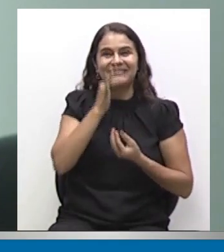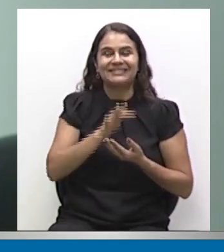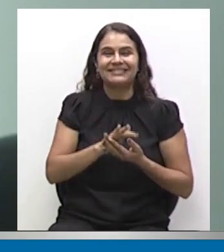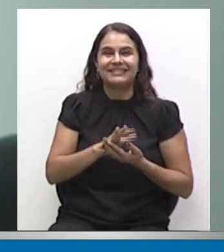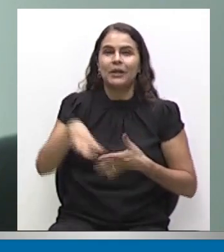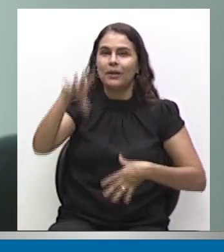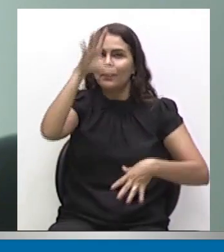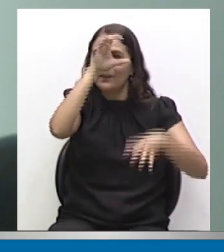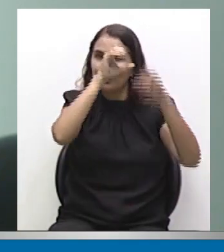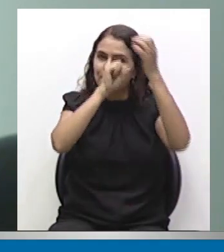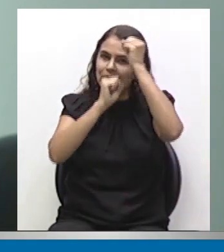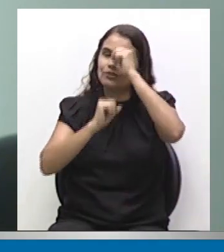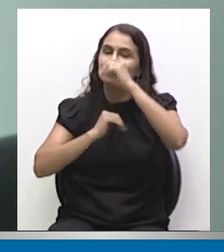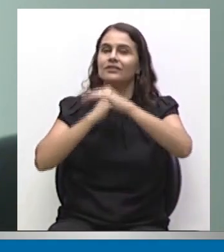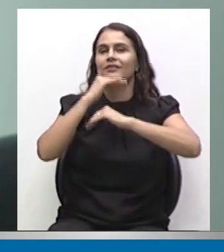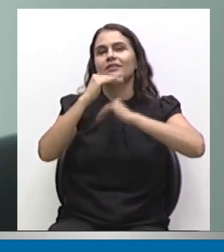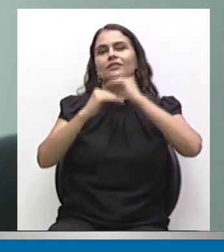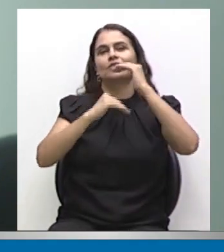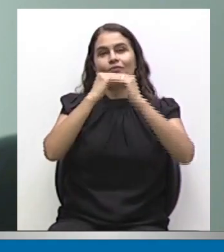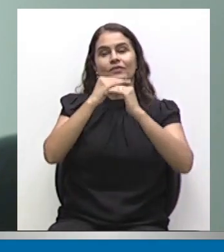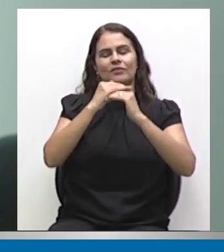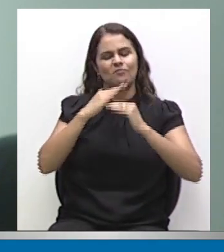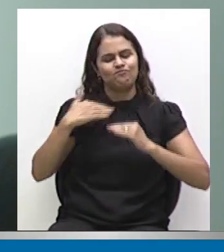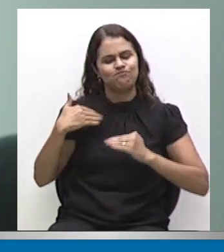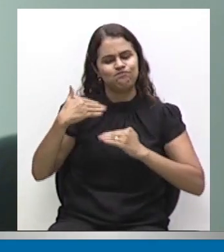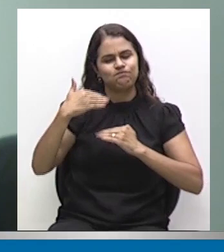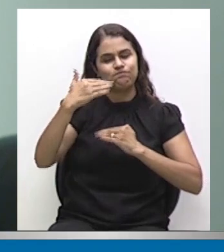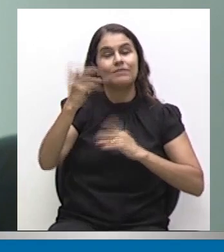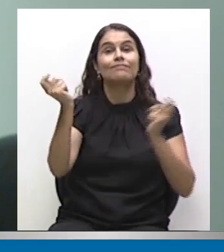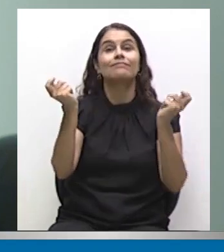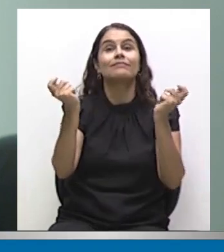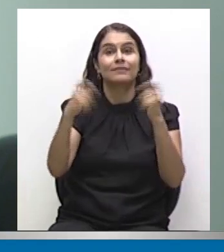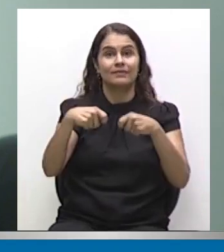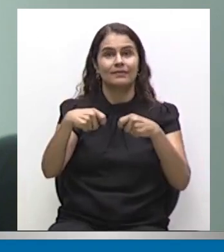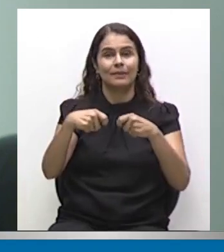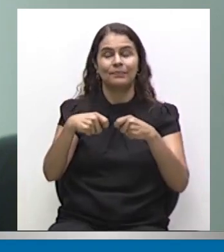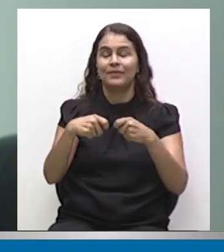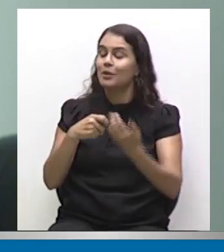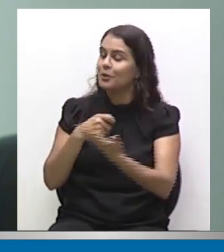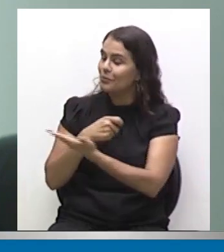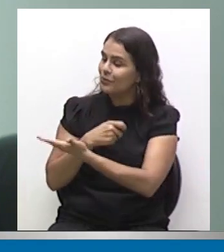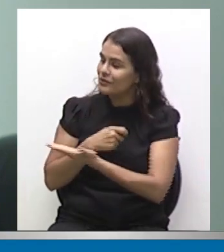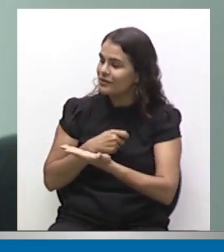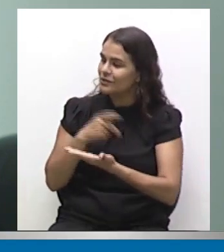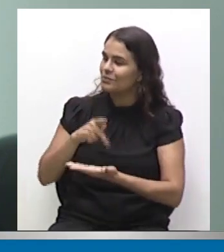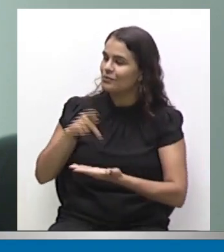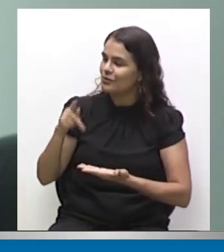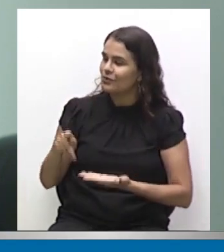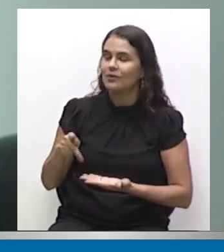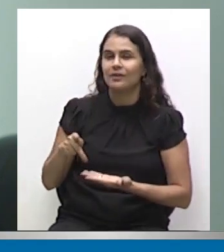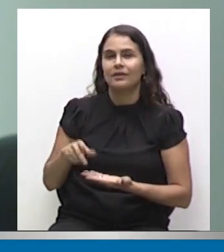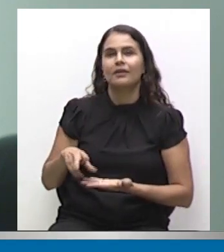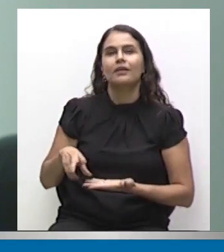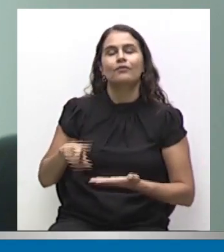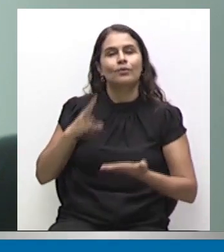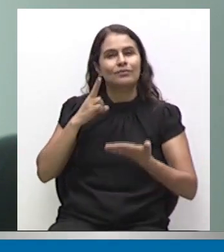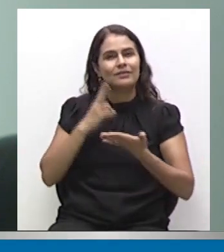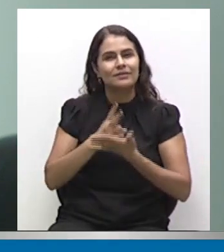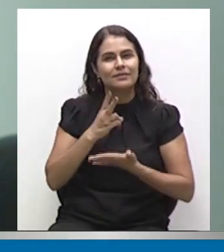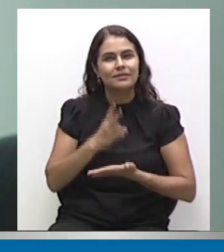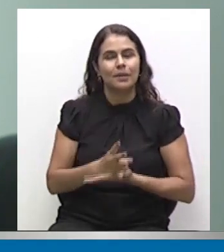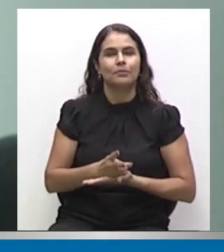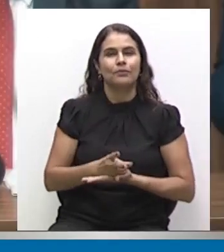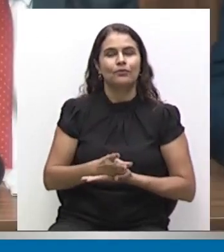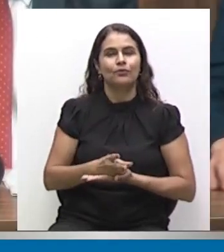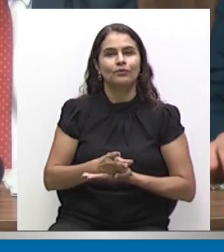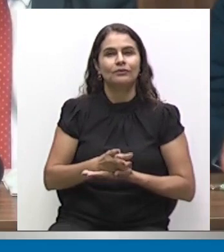Aprendi, desenvolvi e me capacitei. E por causa de cada um de vocês, venho sempre buscando distribuir um pouco